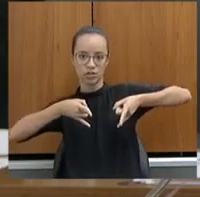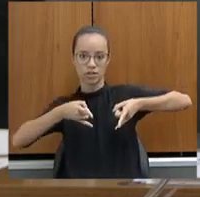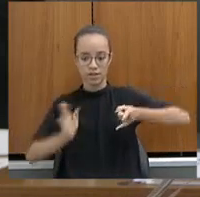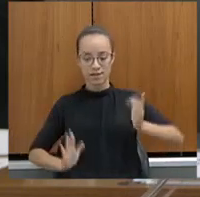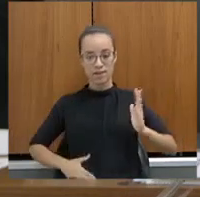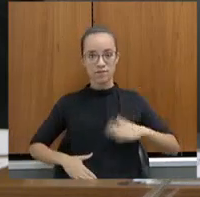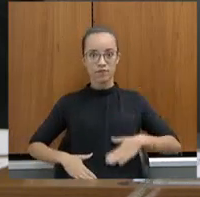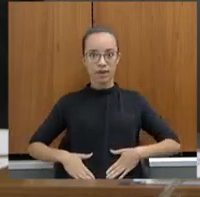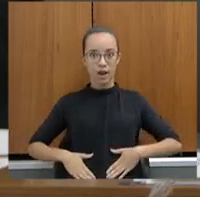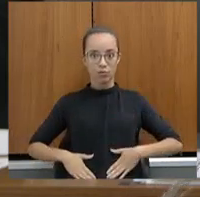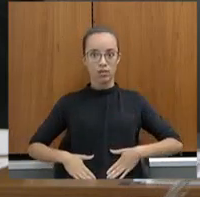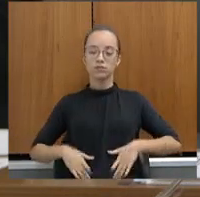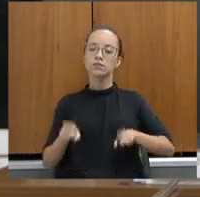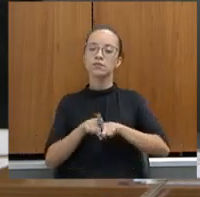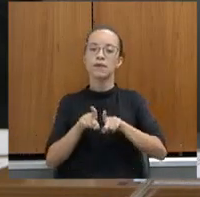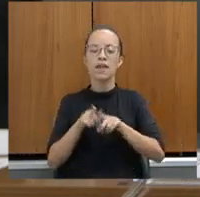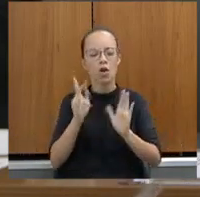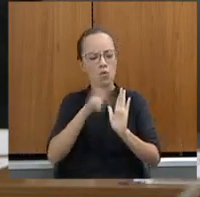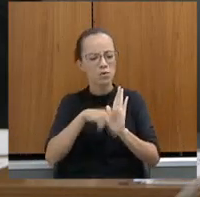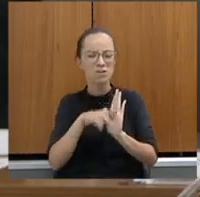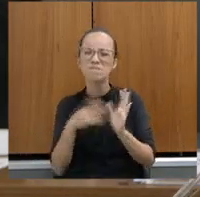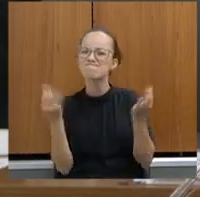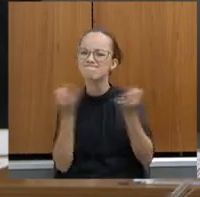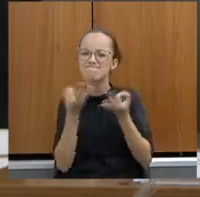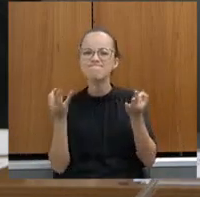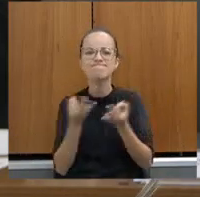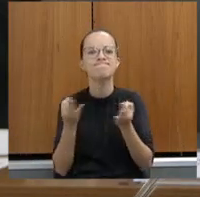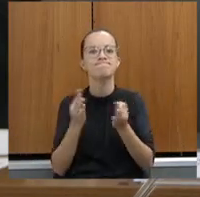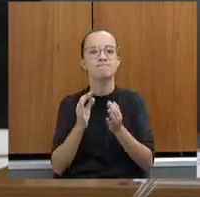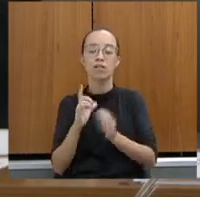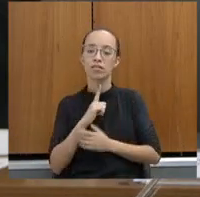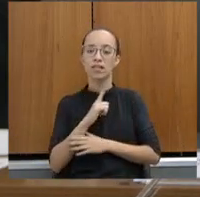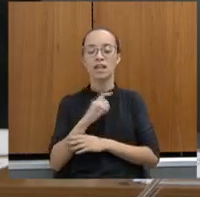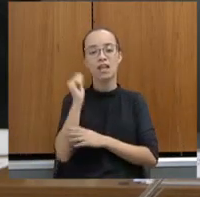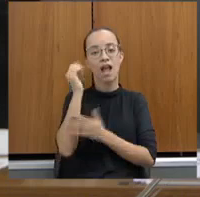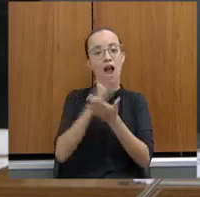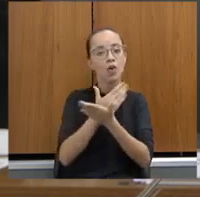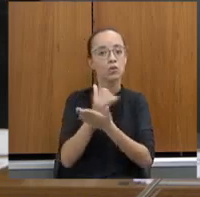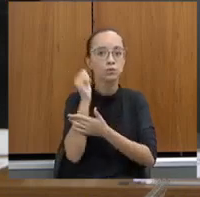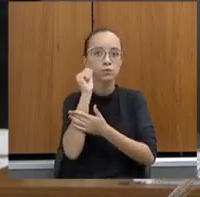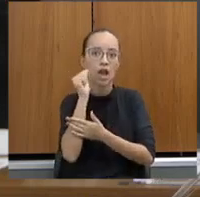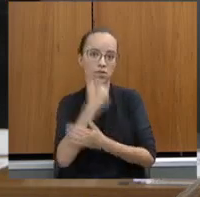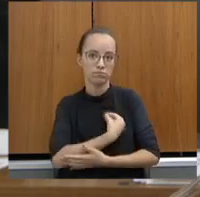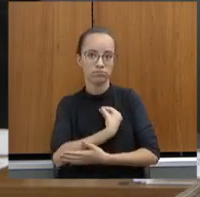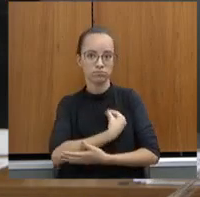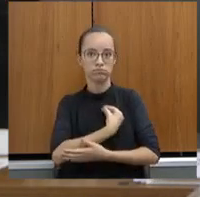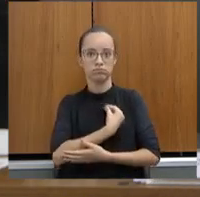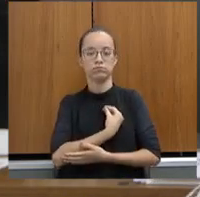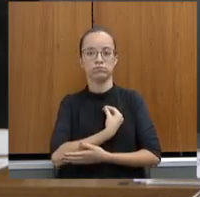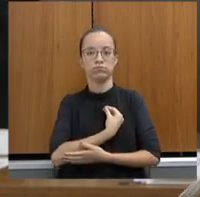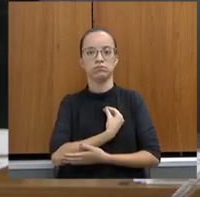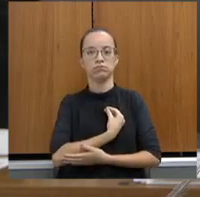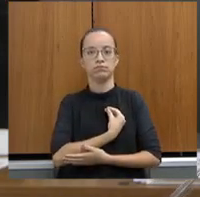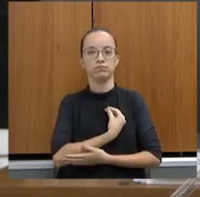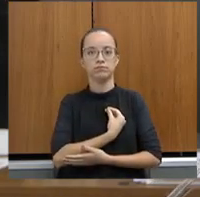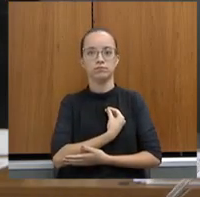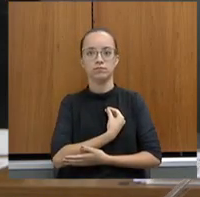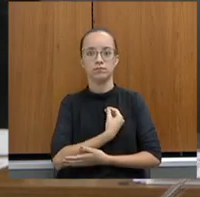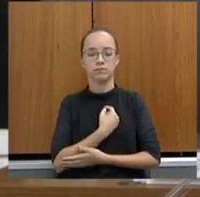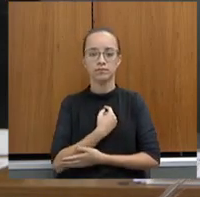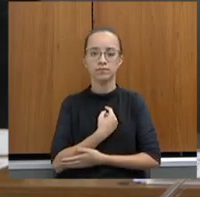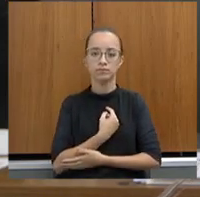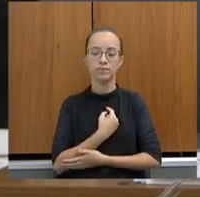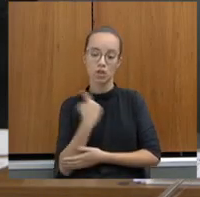Isso é um programa nosso, assim, fantástico, e tem muitas mulheres participando aqui da nossa solenidade.